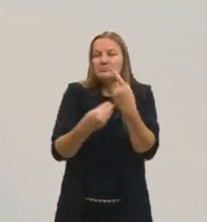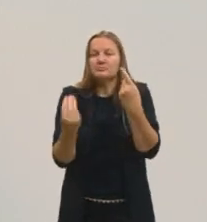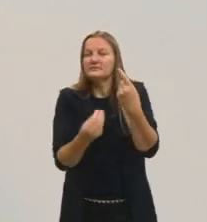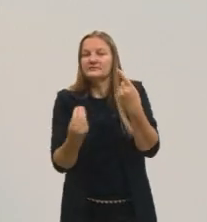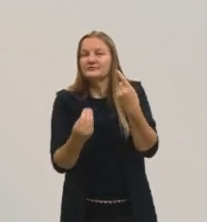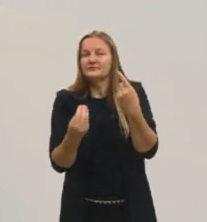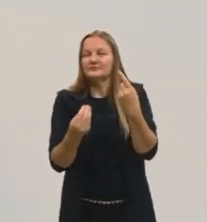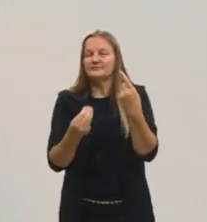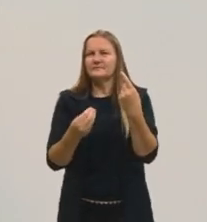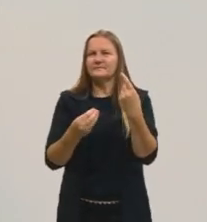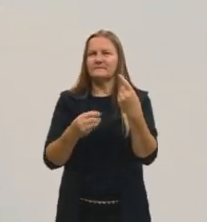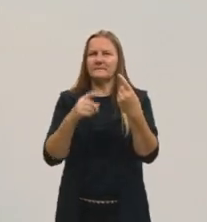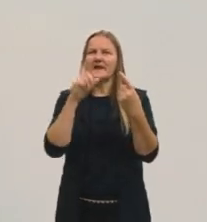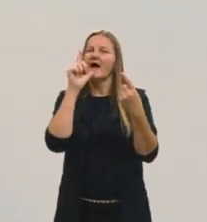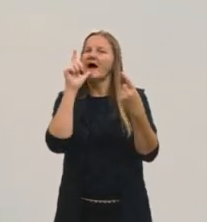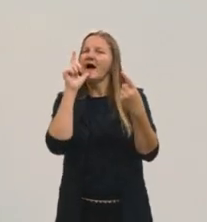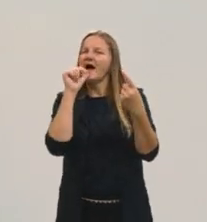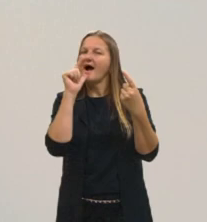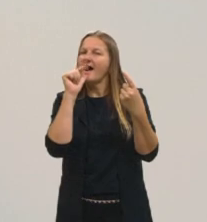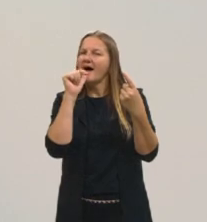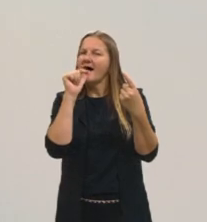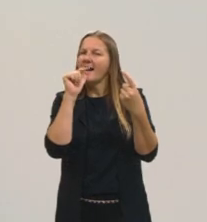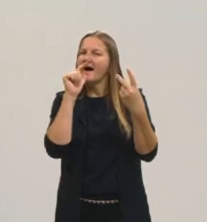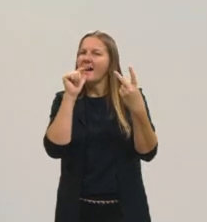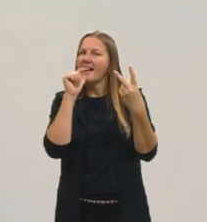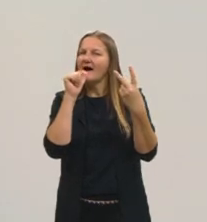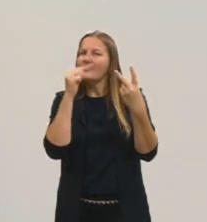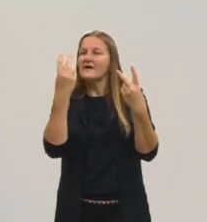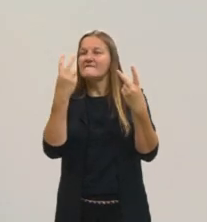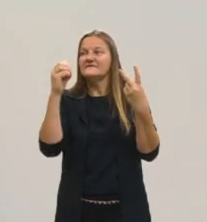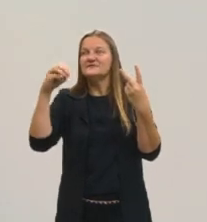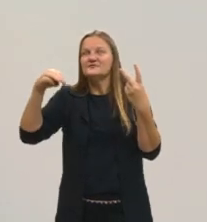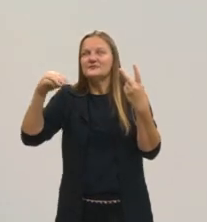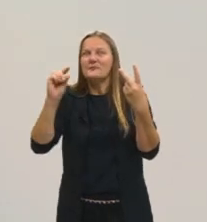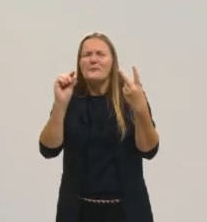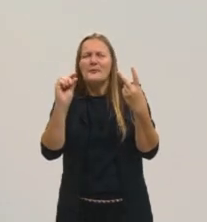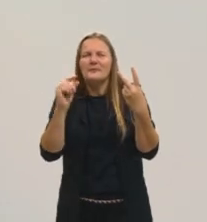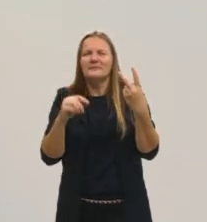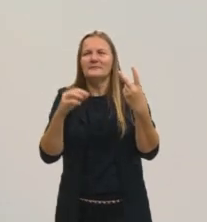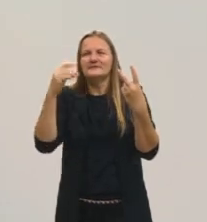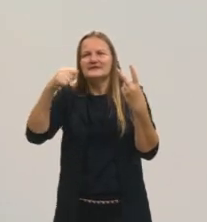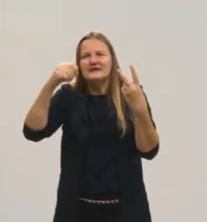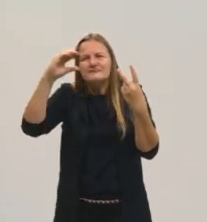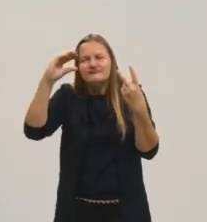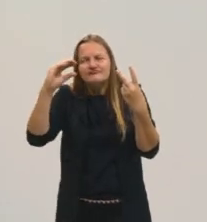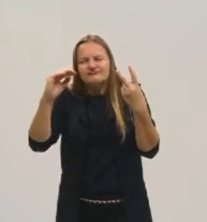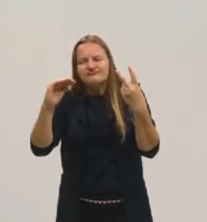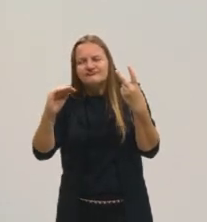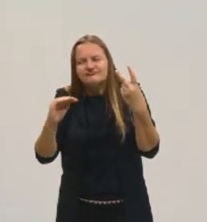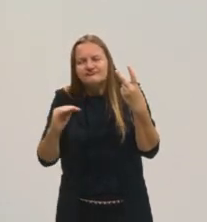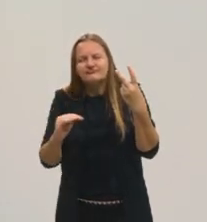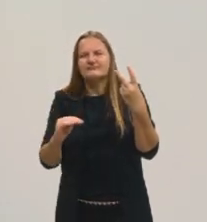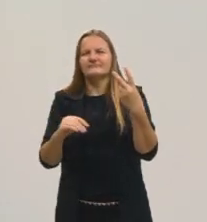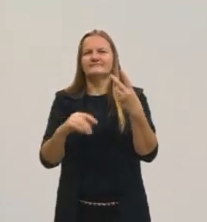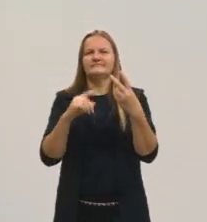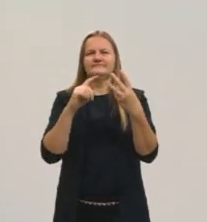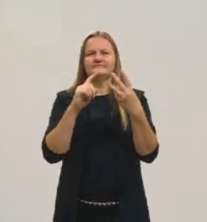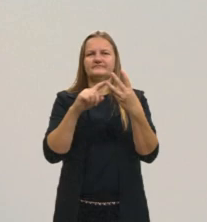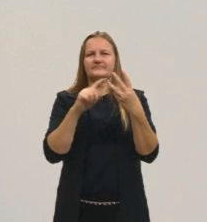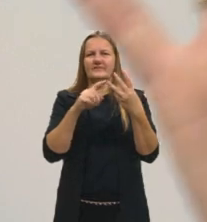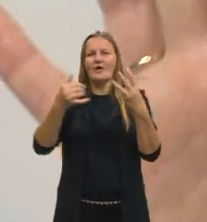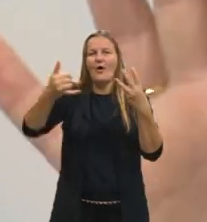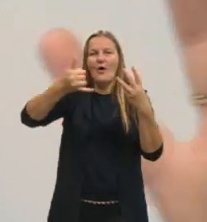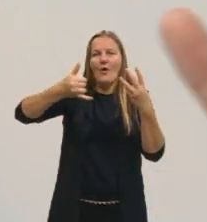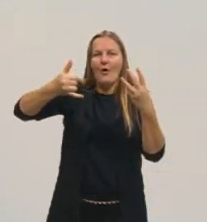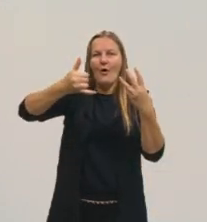água ainda está um pouco turva, porque a nossa aula é de 20 minutos, né? Ele precisa de mais tempo para decantar totalmente. Mas, o